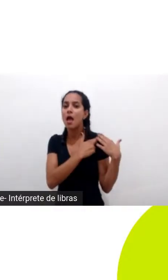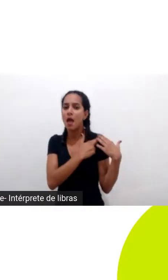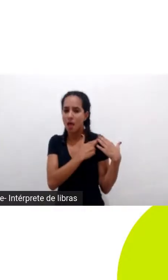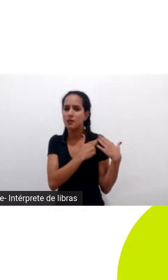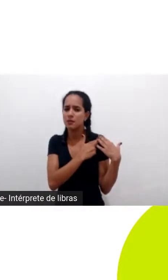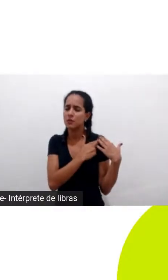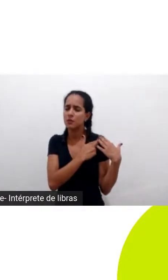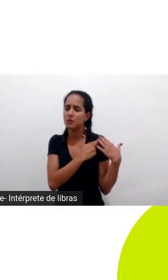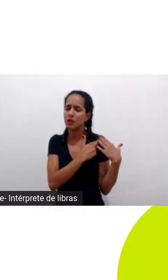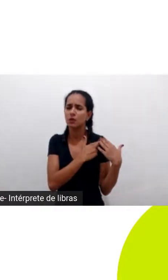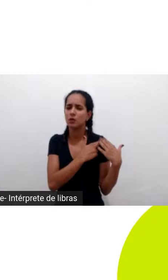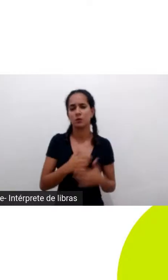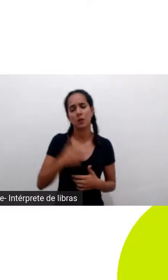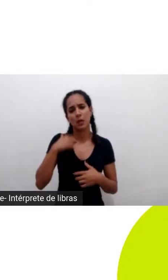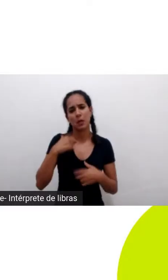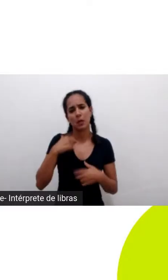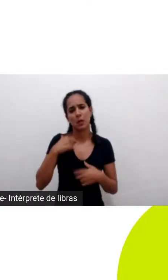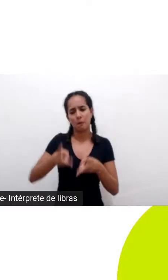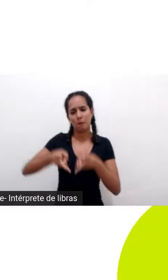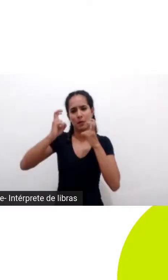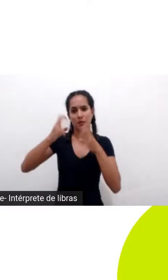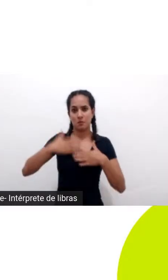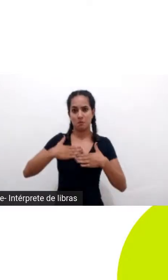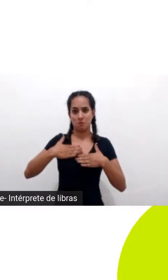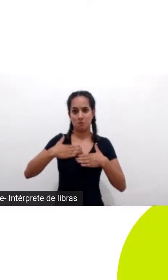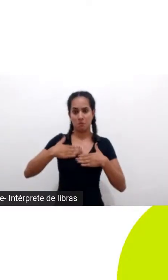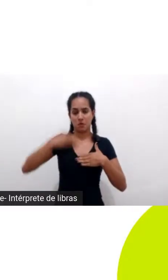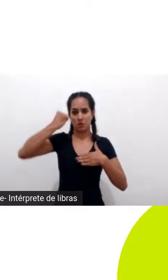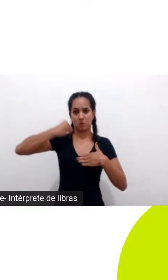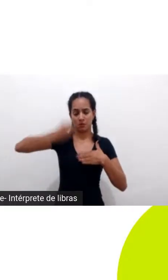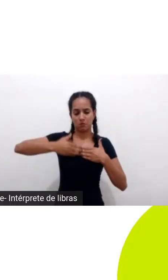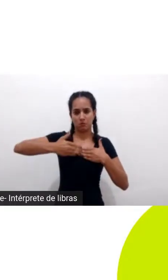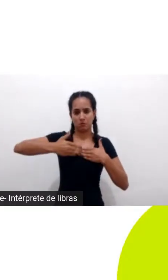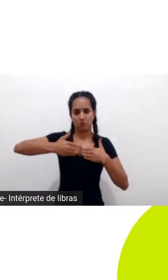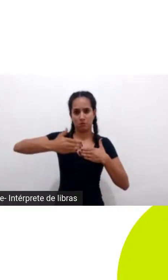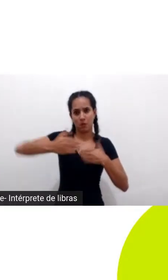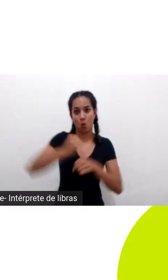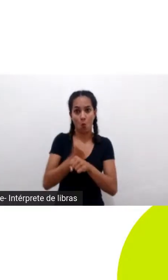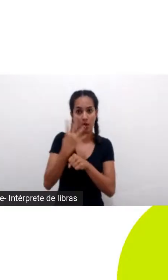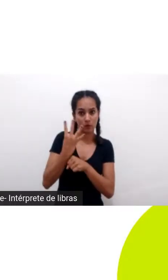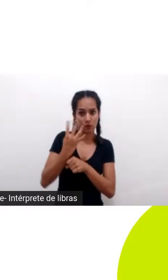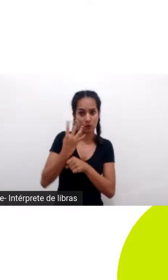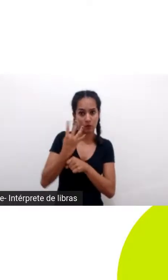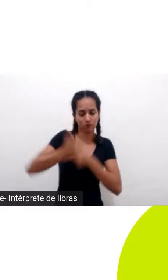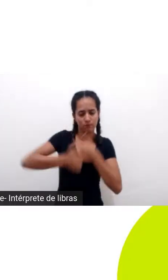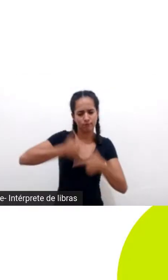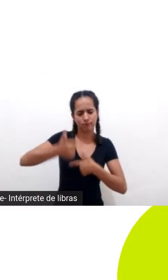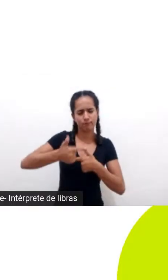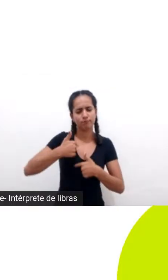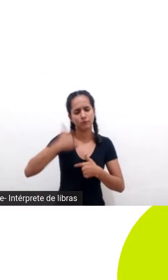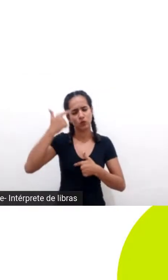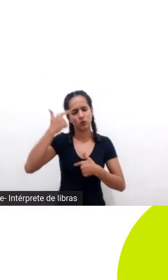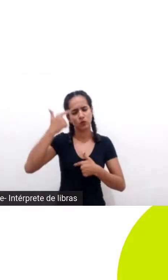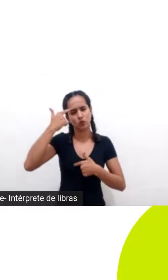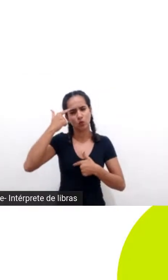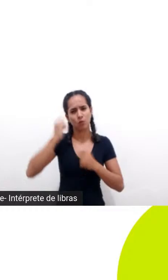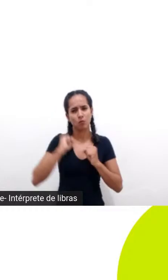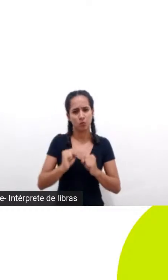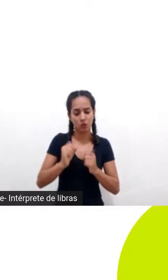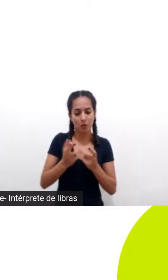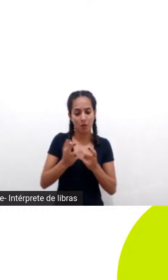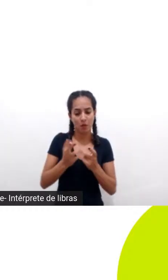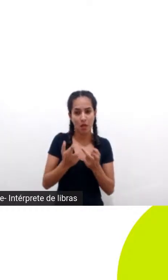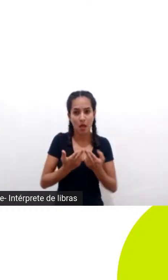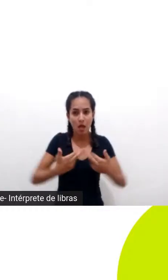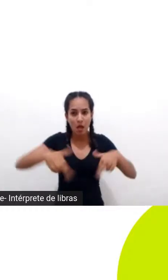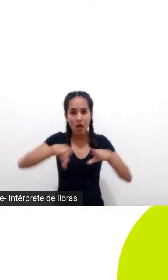eu percebi ao longo dessa trajetória na Fundação Tech Jaguar durante os quatro anos que eu fiquei que a gente só poderia catalisar o processo de restauração florestal mas